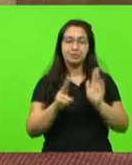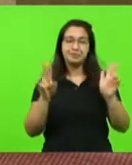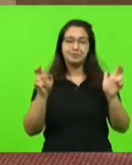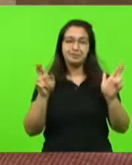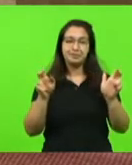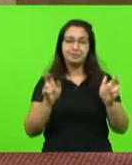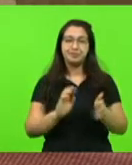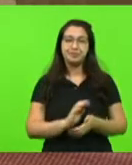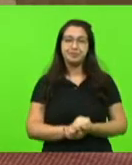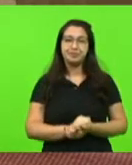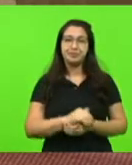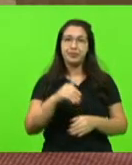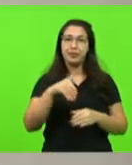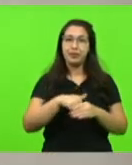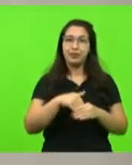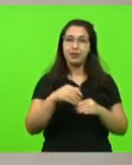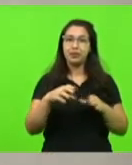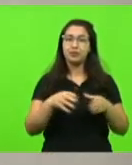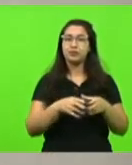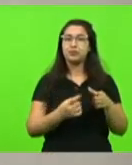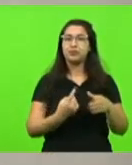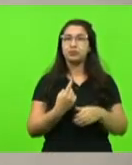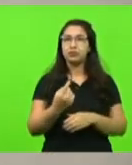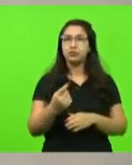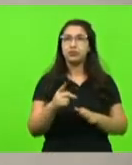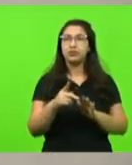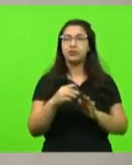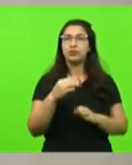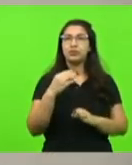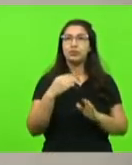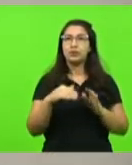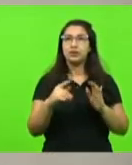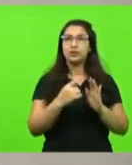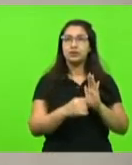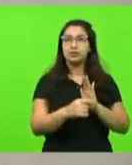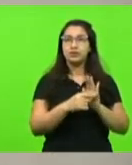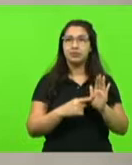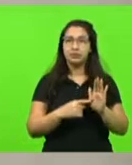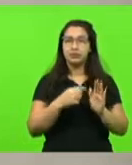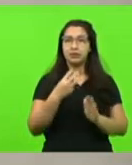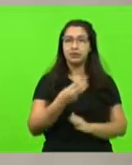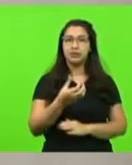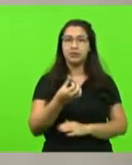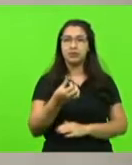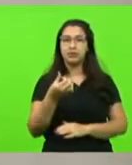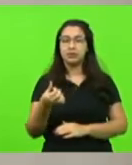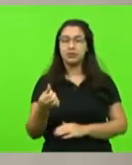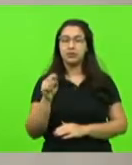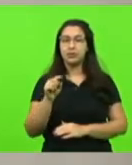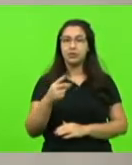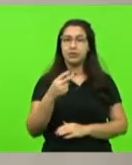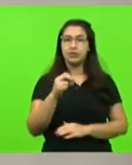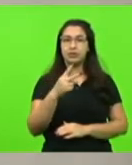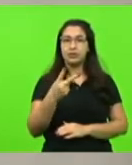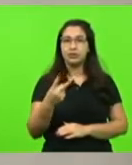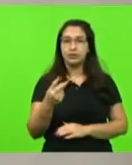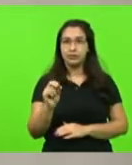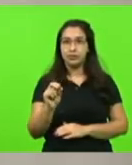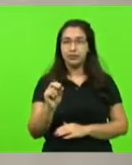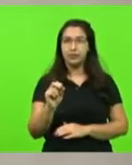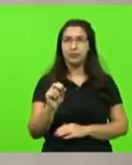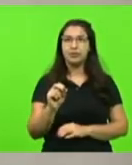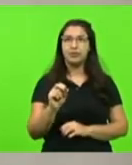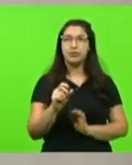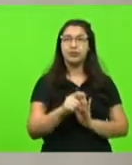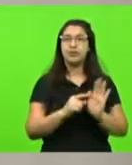votação em turno único da mensagem de veto 463 de 2020, autor governo do Estado. Veto total ao PL